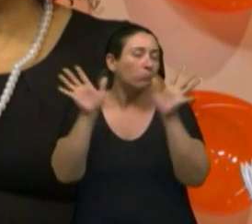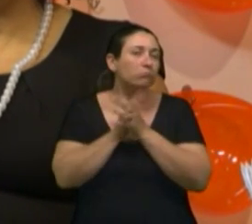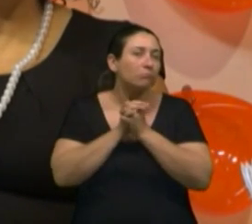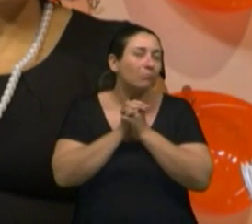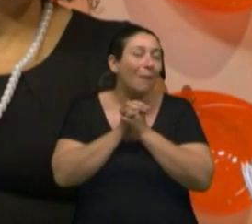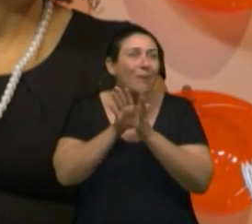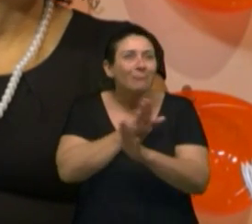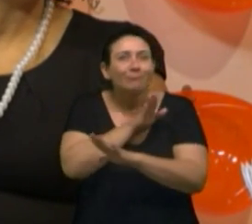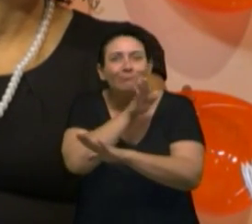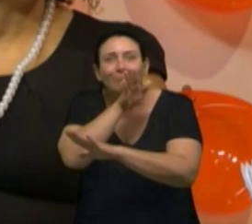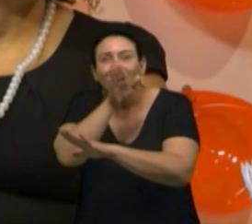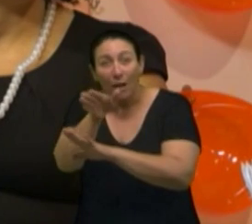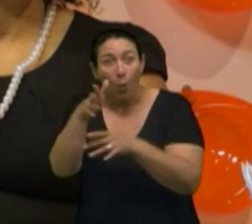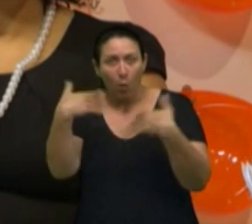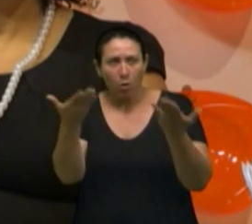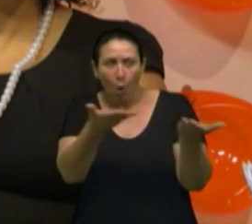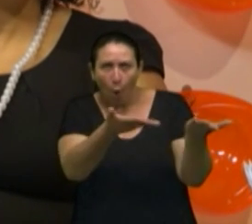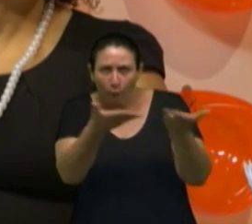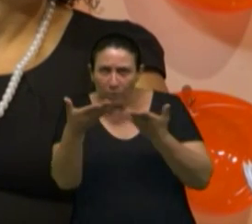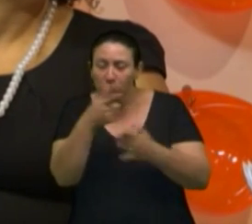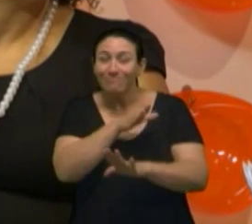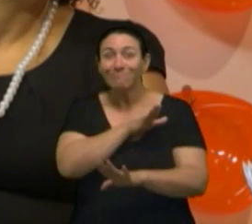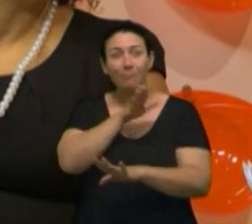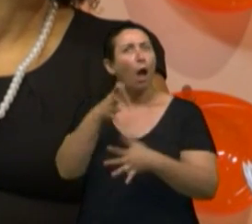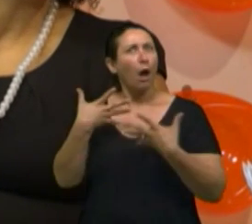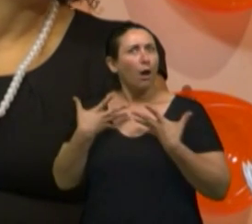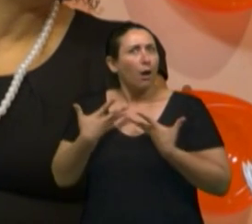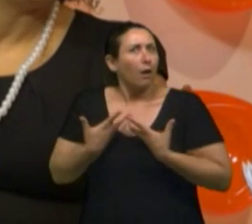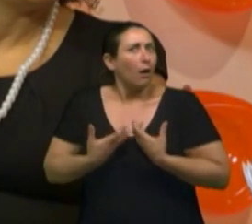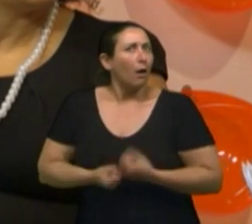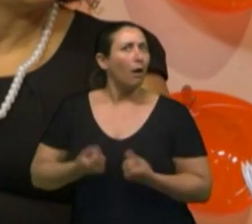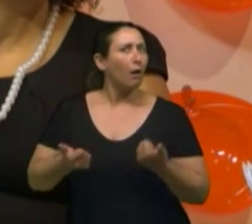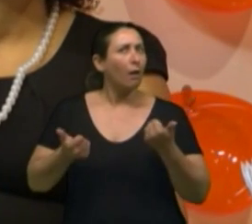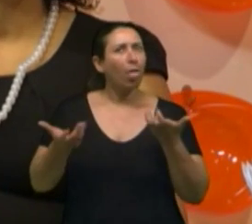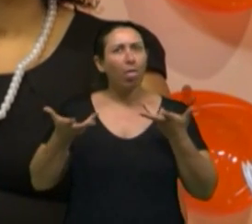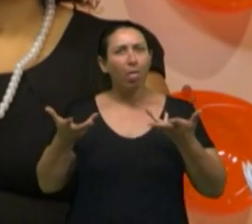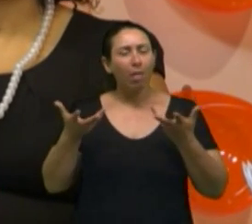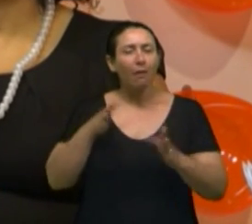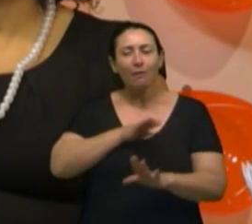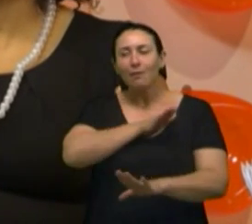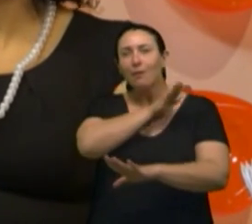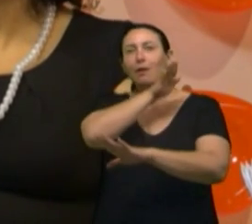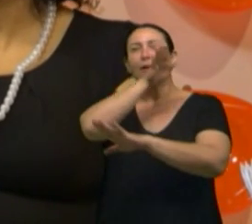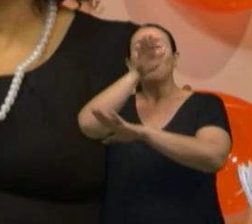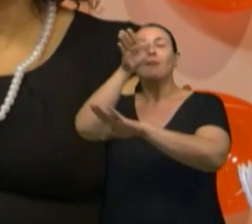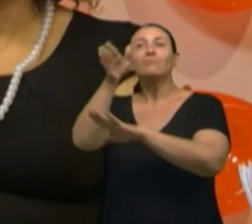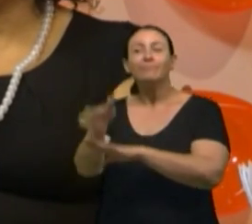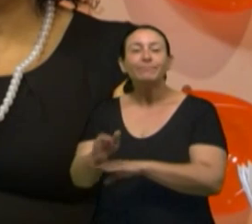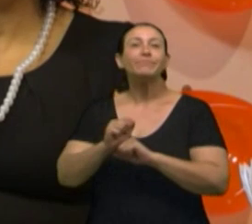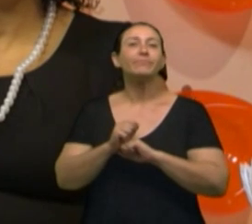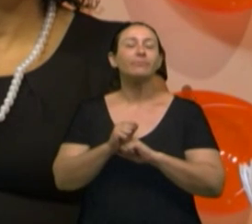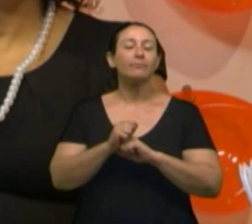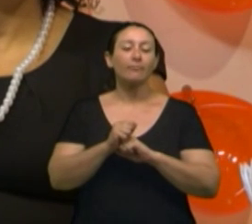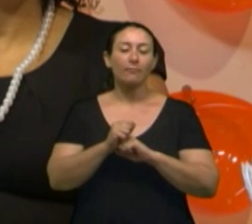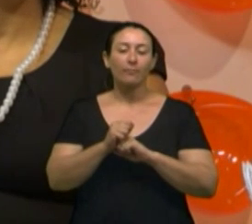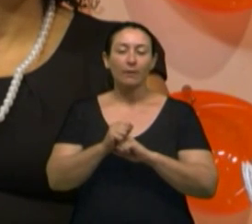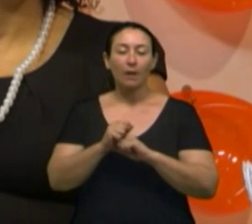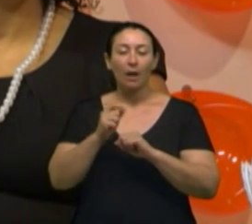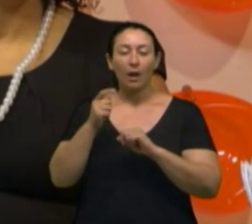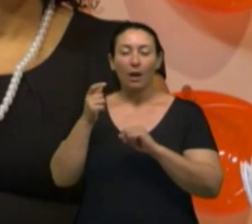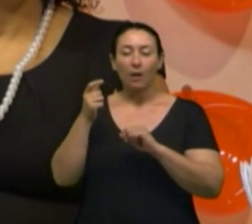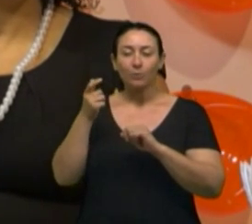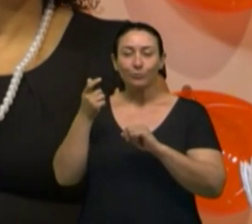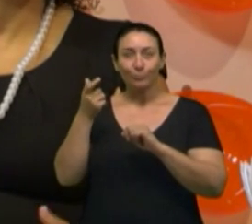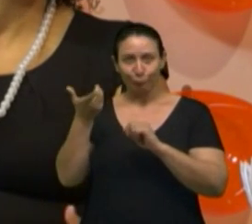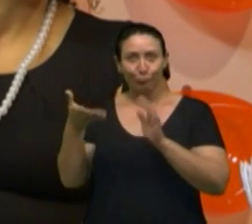quando eles são convidados a participar, eles aceitam com muita alegria, né? E aí, quando chegam no nosso